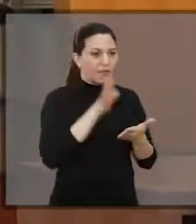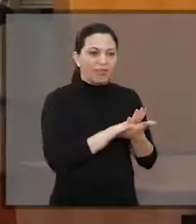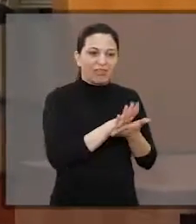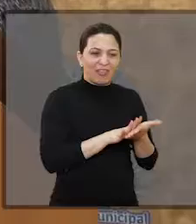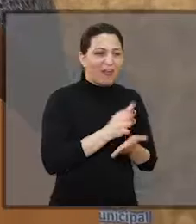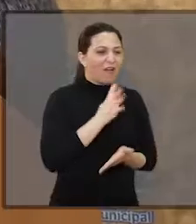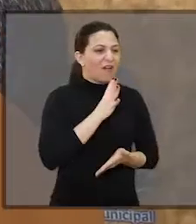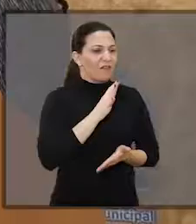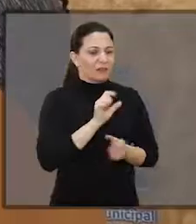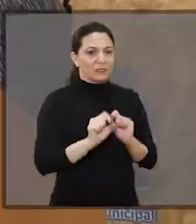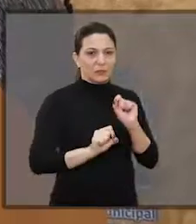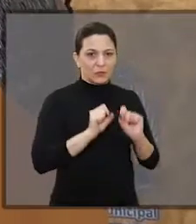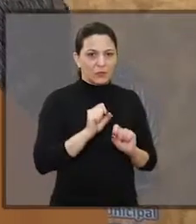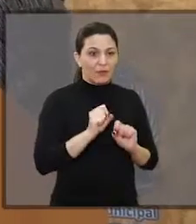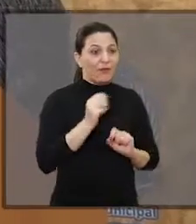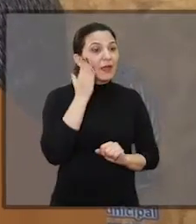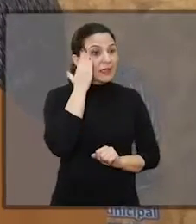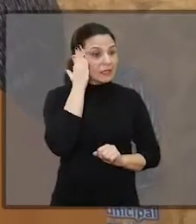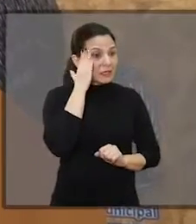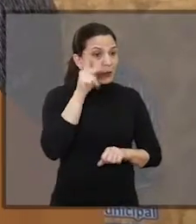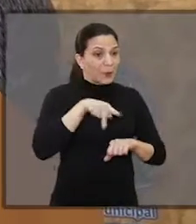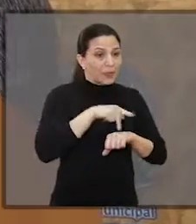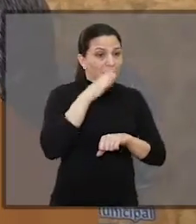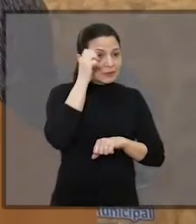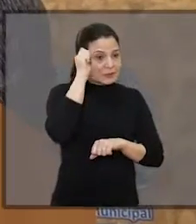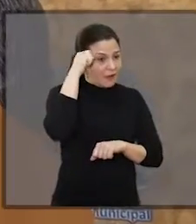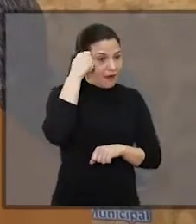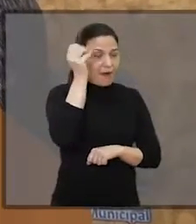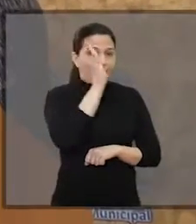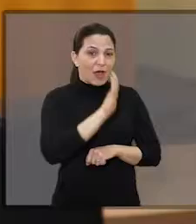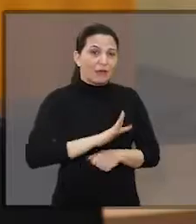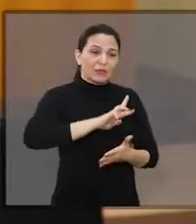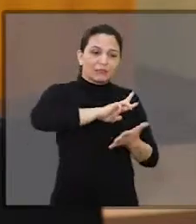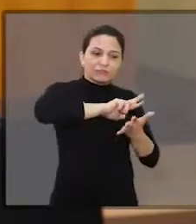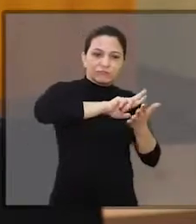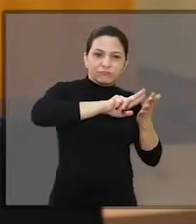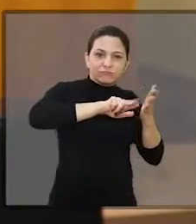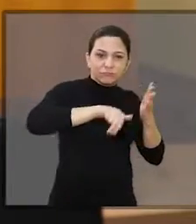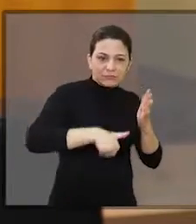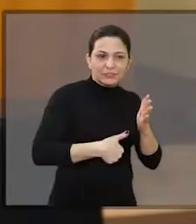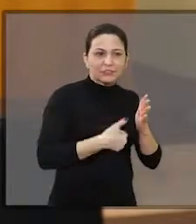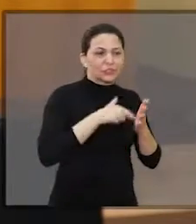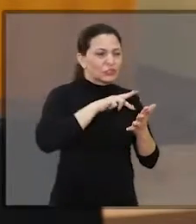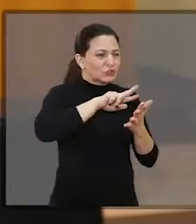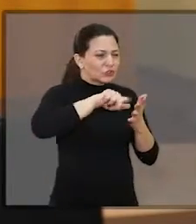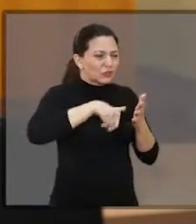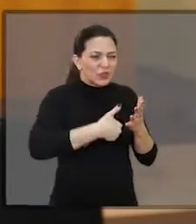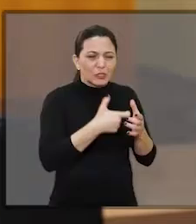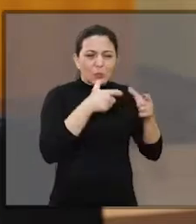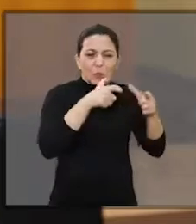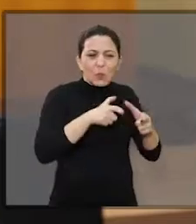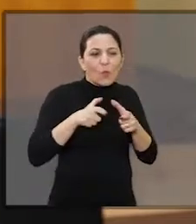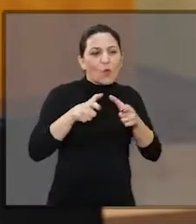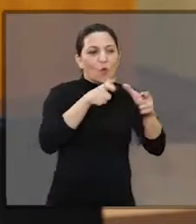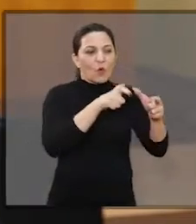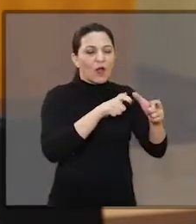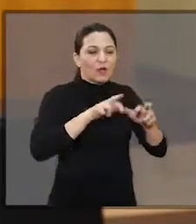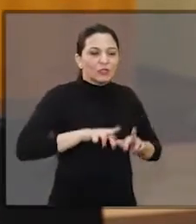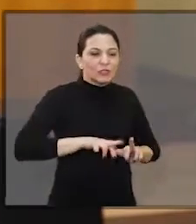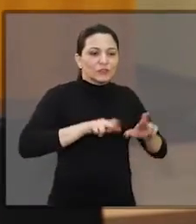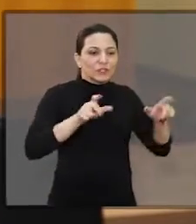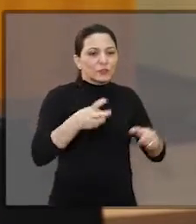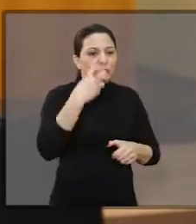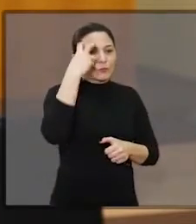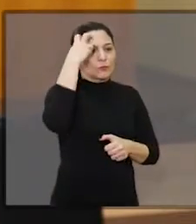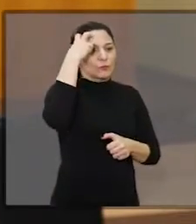cultura, sem conhecimento. Pelo contrário, entender a África na sua multiplicidade, que é Áfricas, essa dimensão